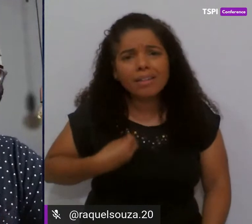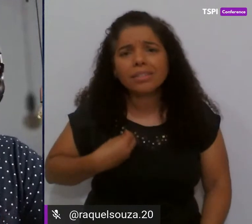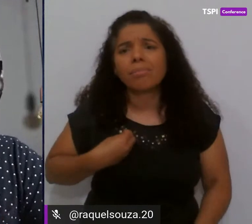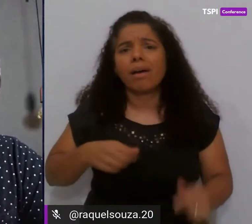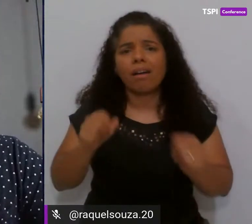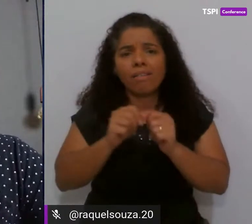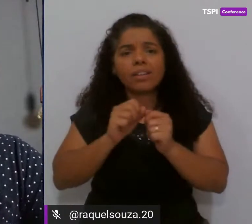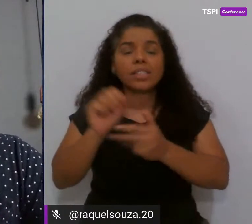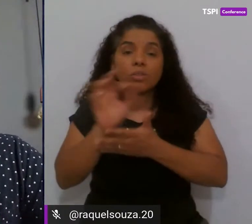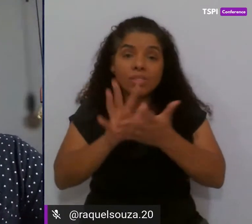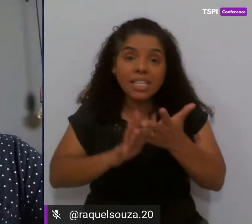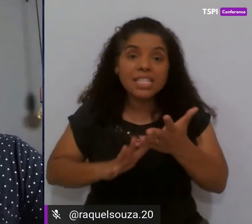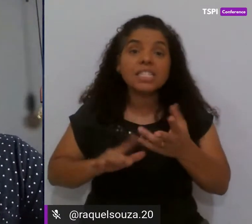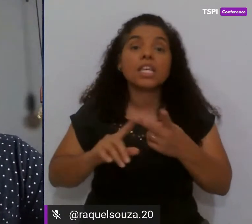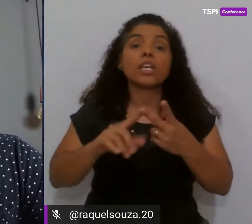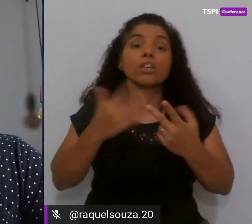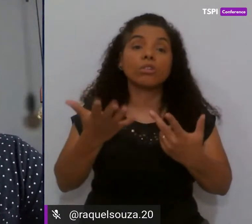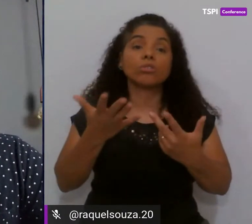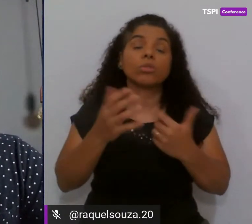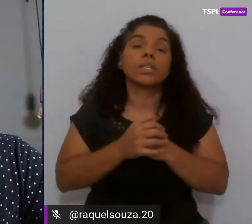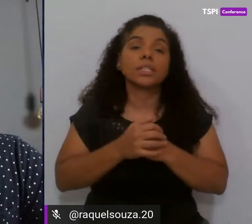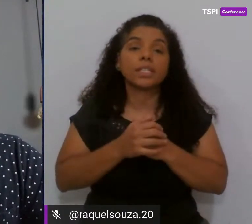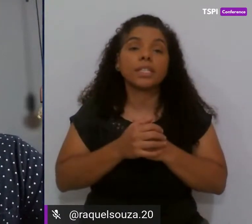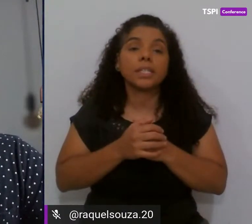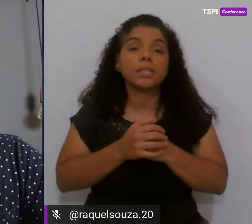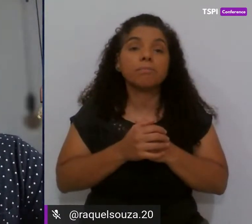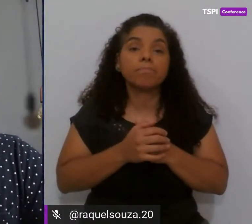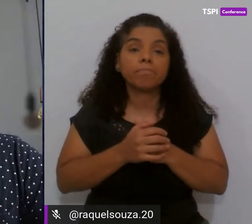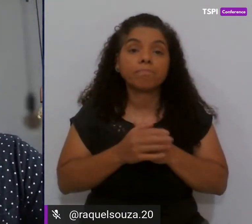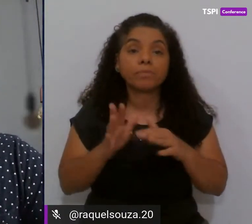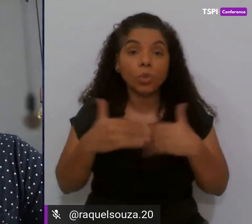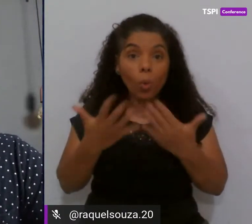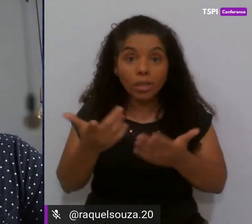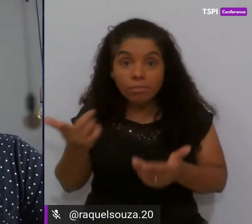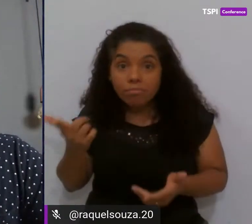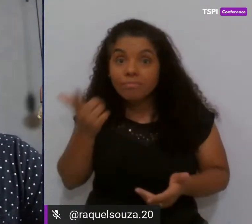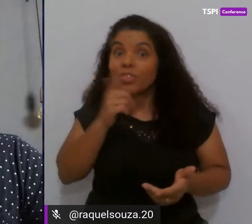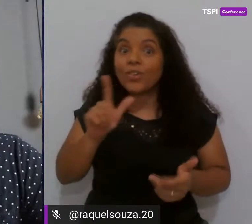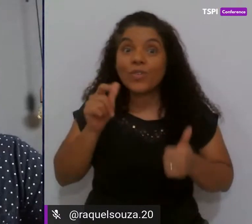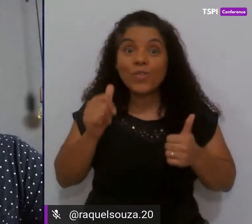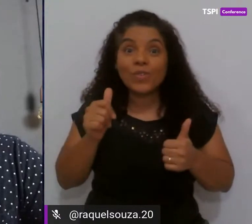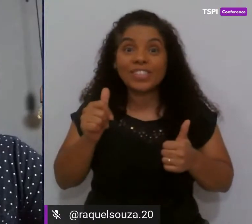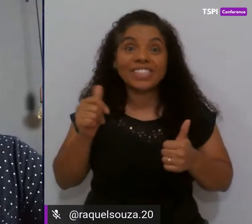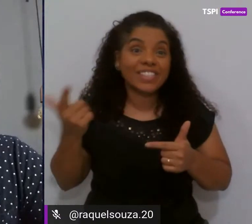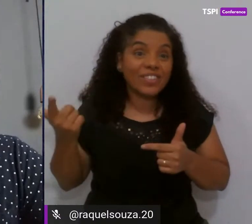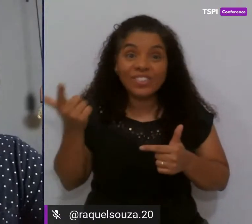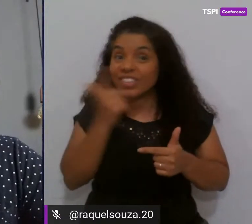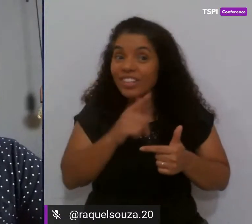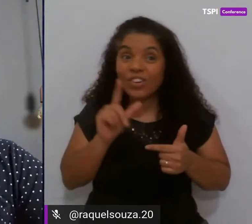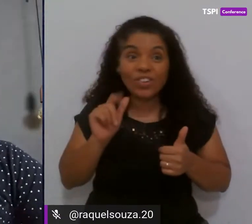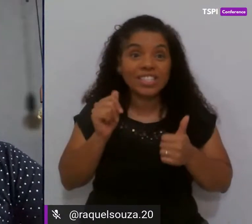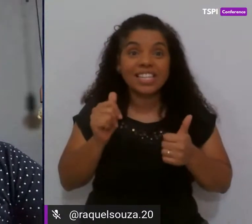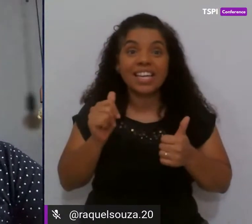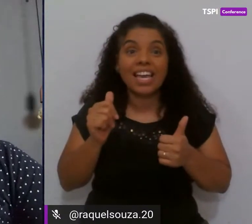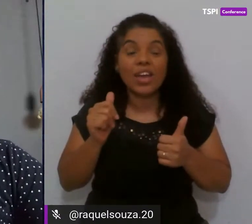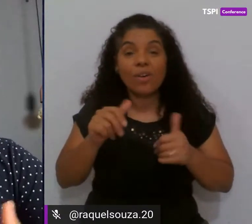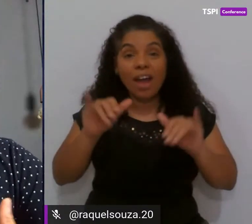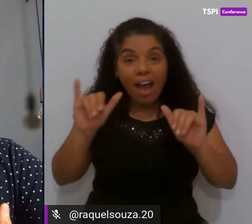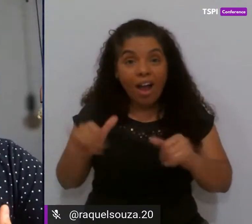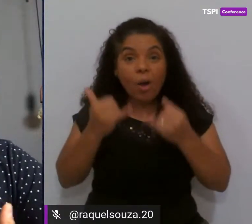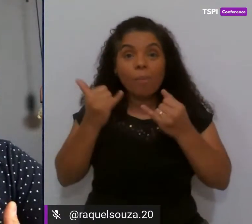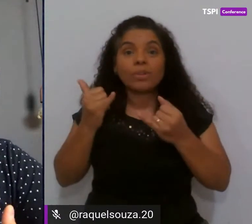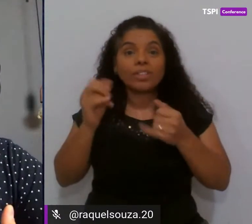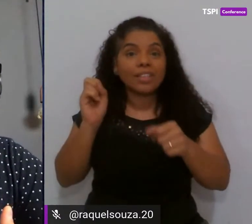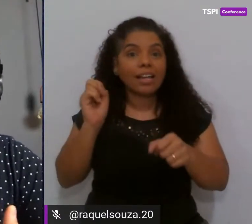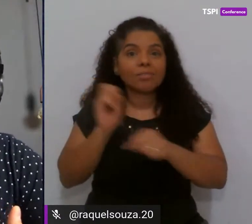exercícios e quando ele conseguiu quando ele conseguiu ali a sua oportunidade